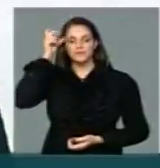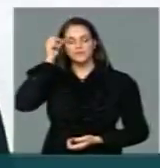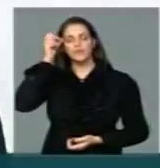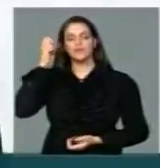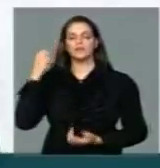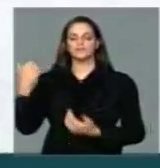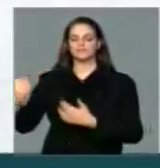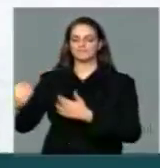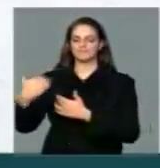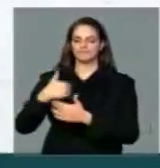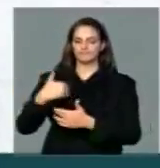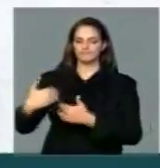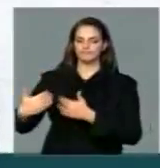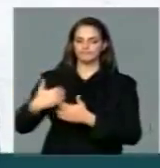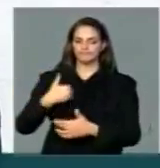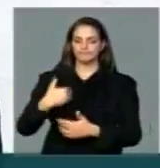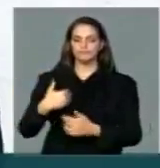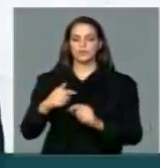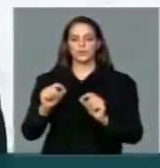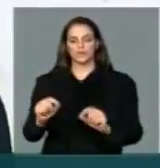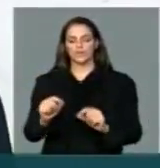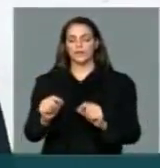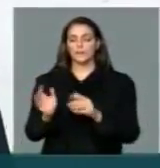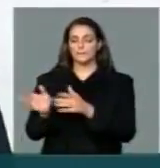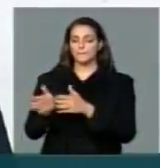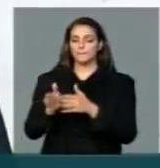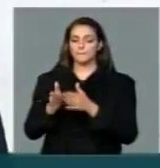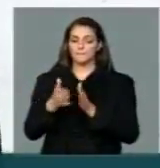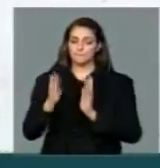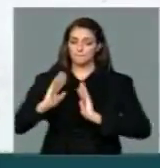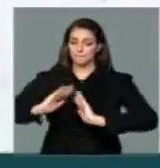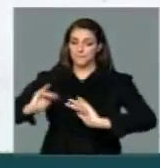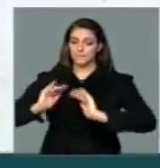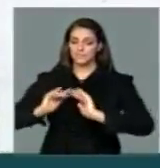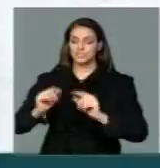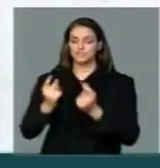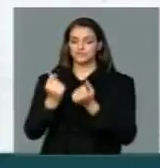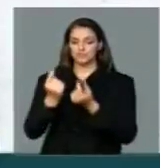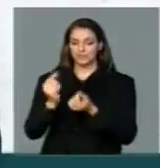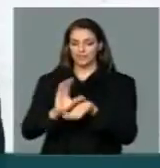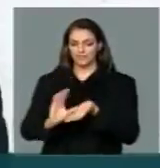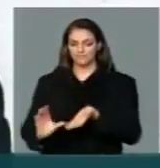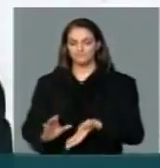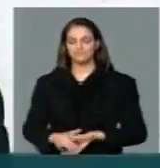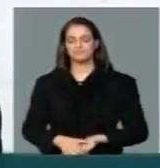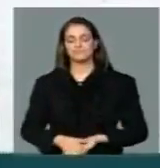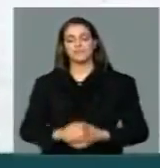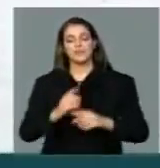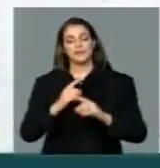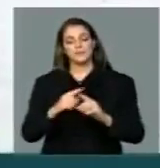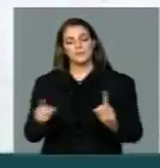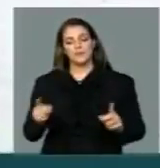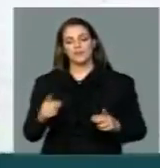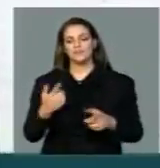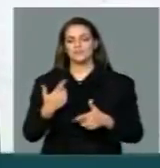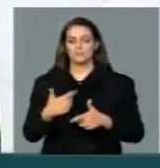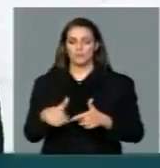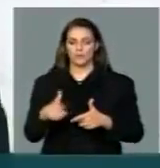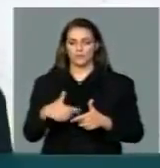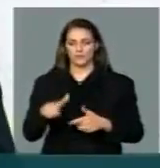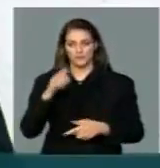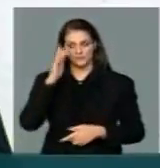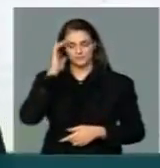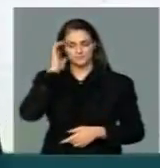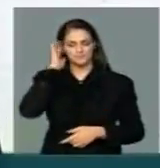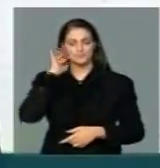nos abordam nesse período, pedindo emendas para seus municípios. Mas o grande problema é que se nós não mudarmos o chamado